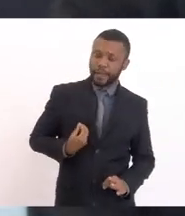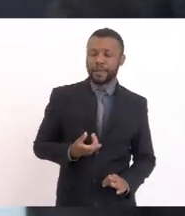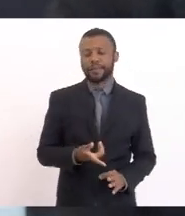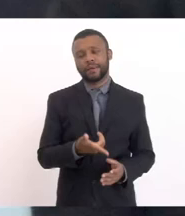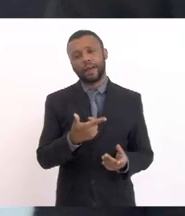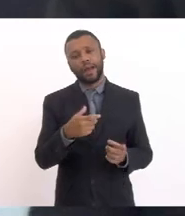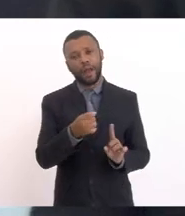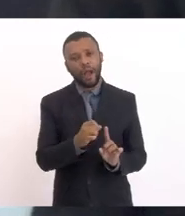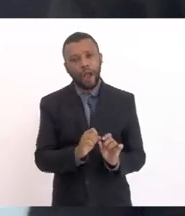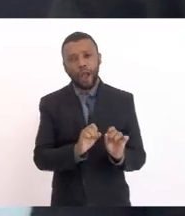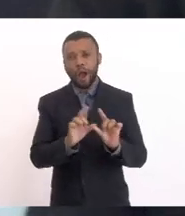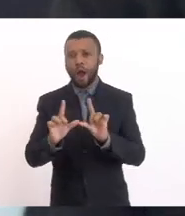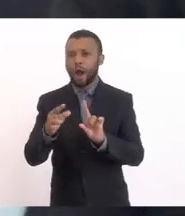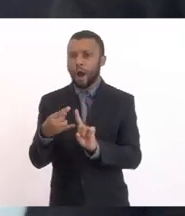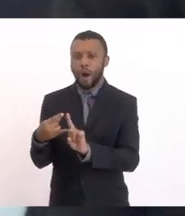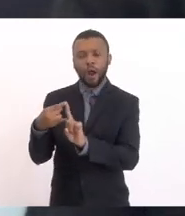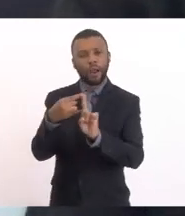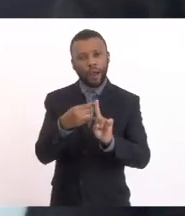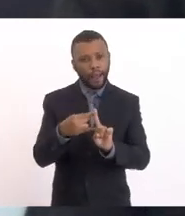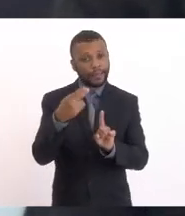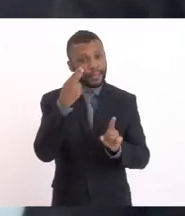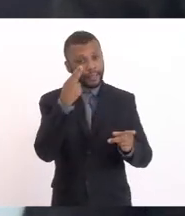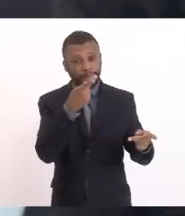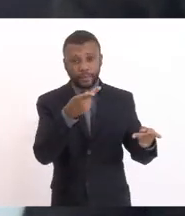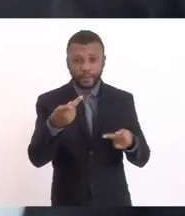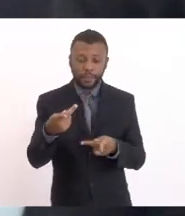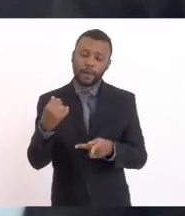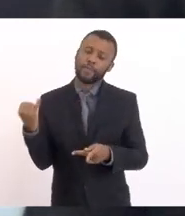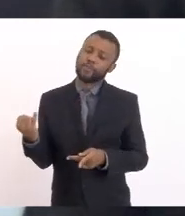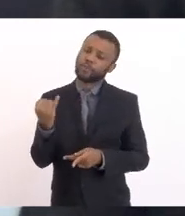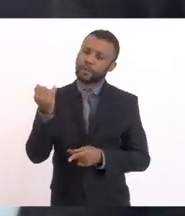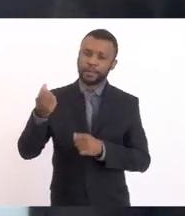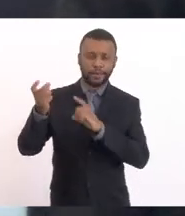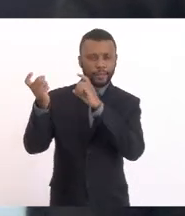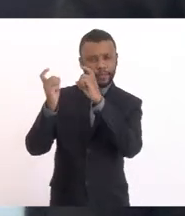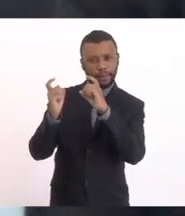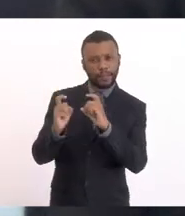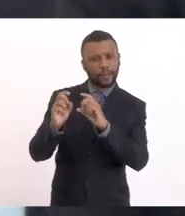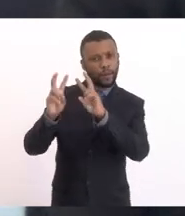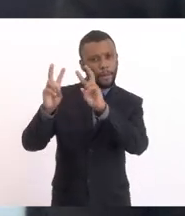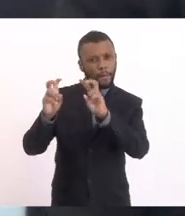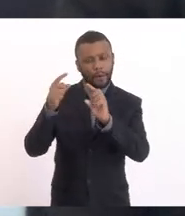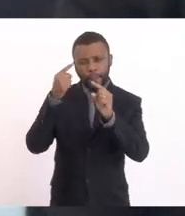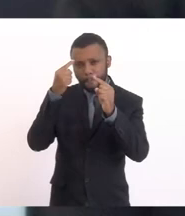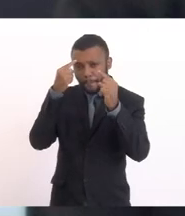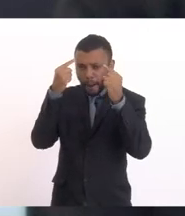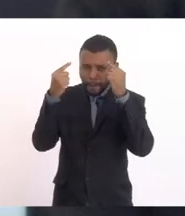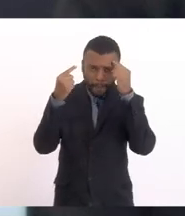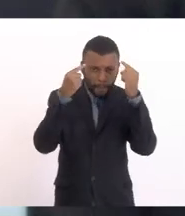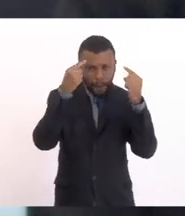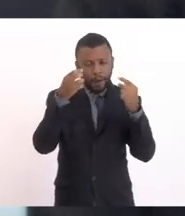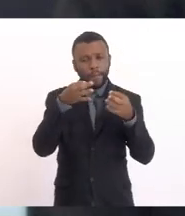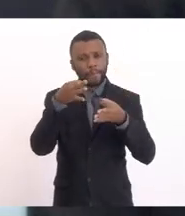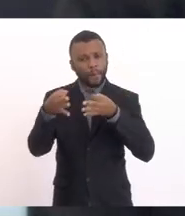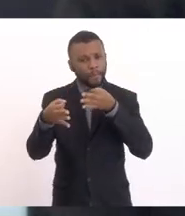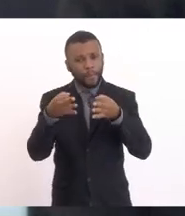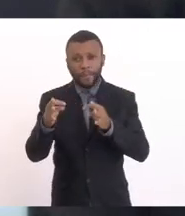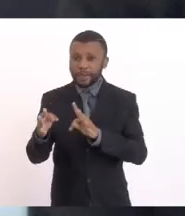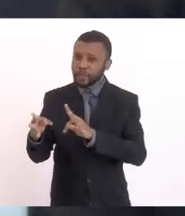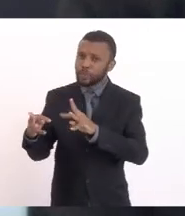é importante A gente sempre debater Os assuntos E jogar as ideias Para que todos